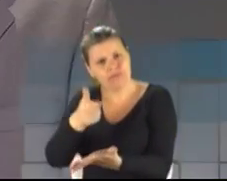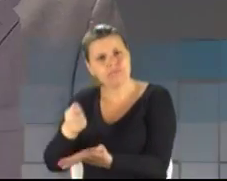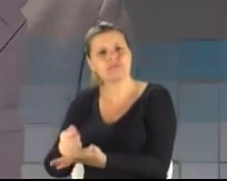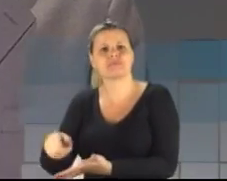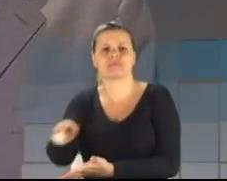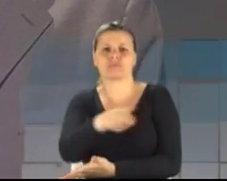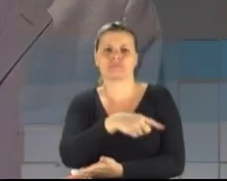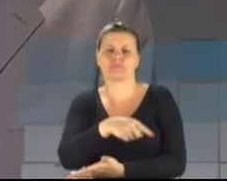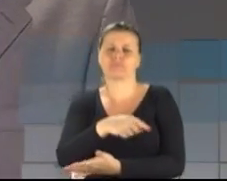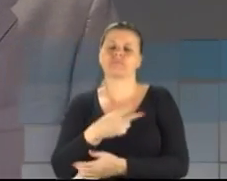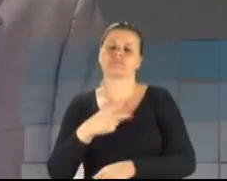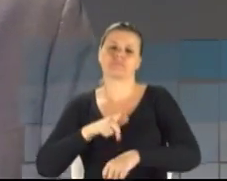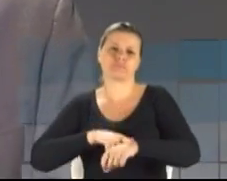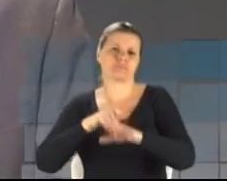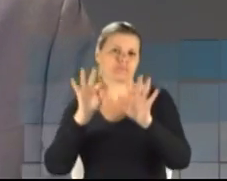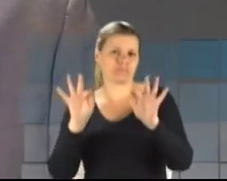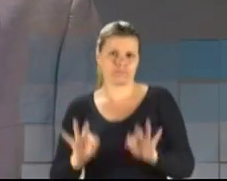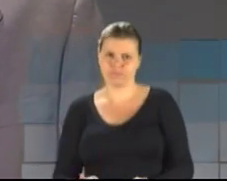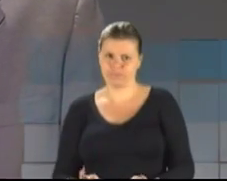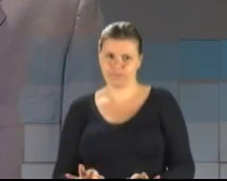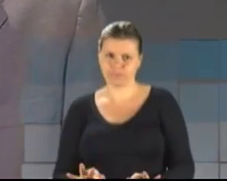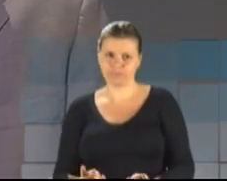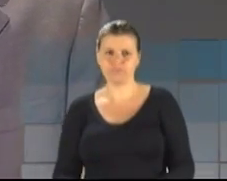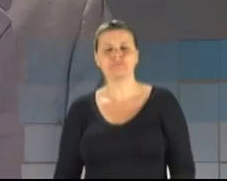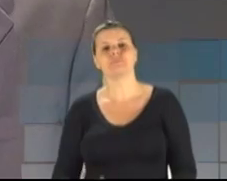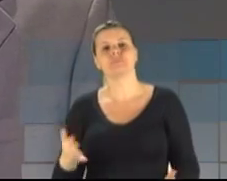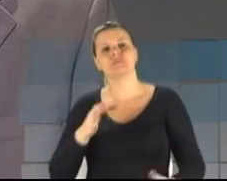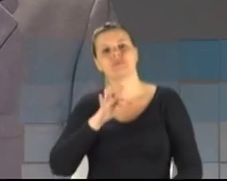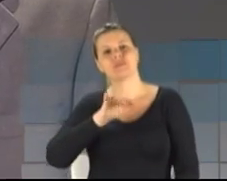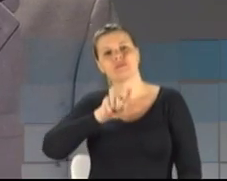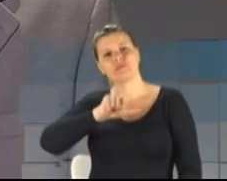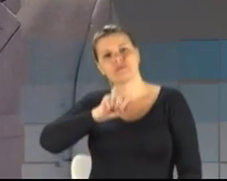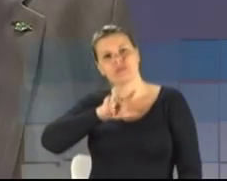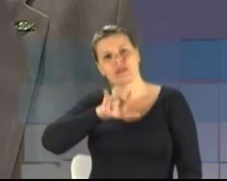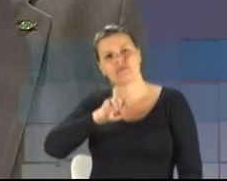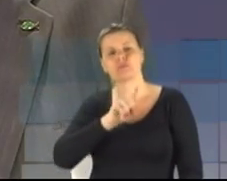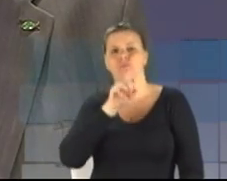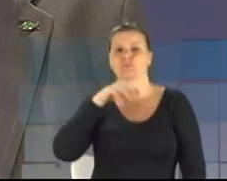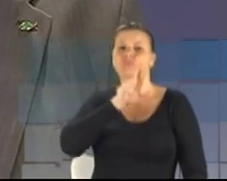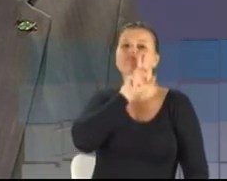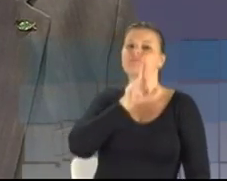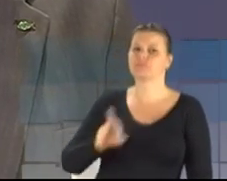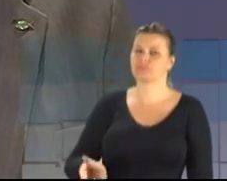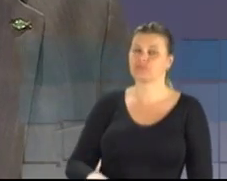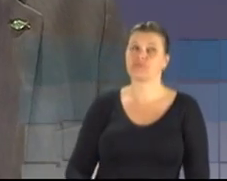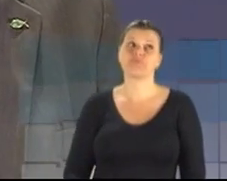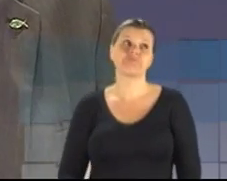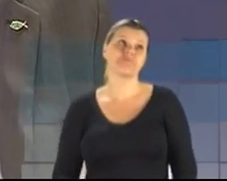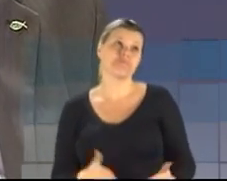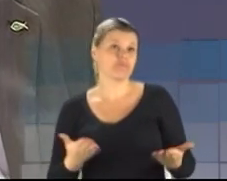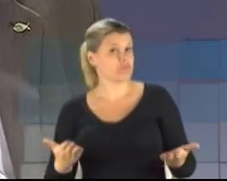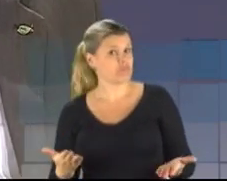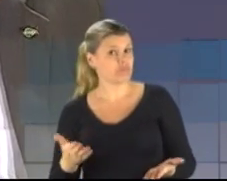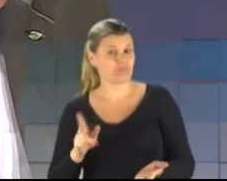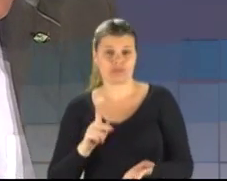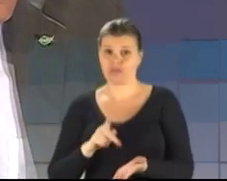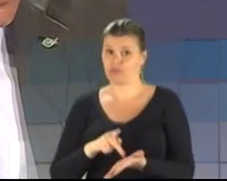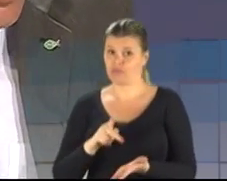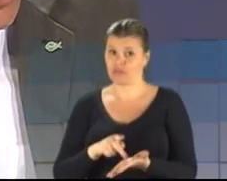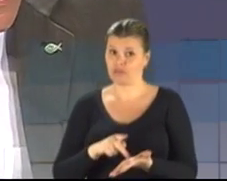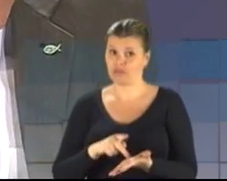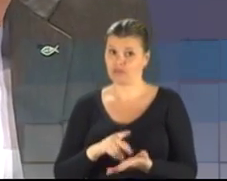servidores... esgotado. O candidato Flávio Gomes tem um minuto para a réplica. É, na verdade, não foi isso que